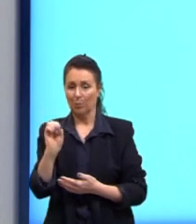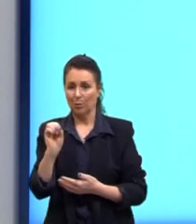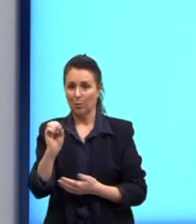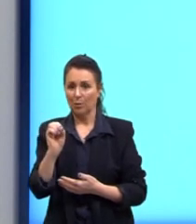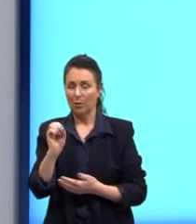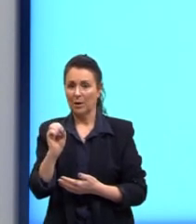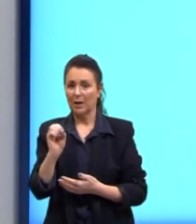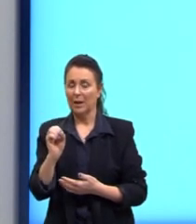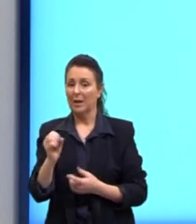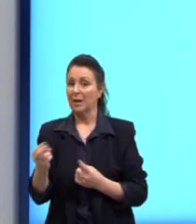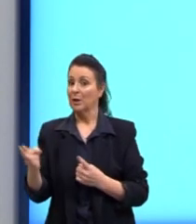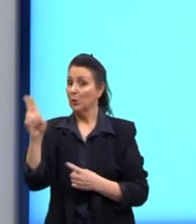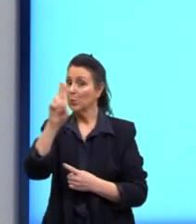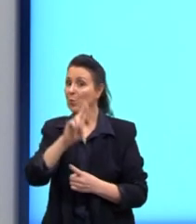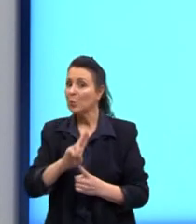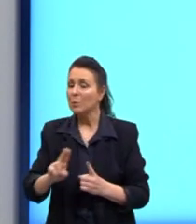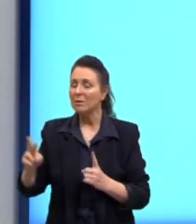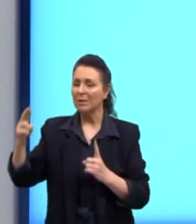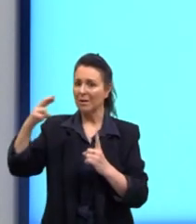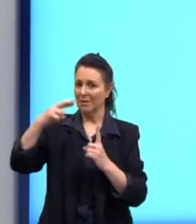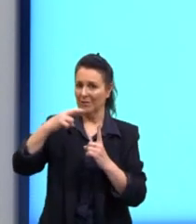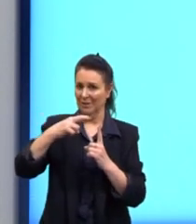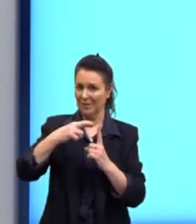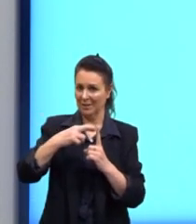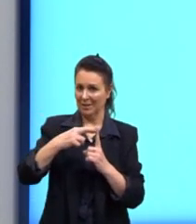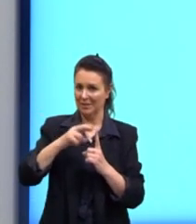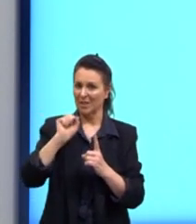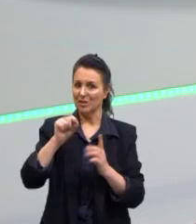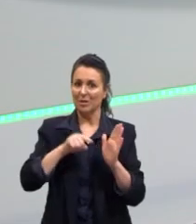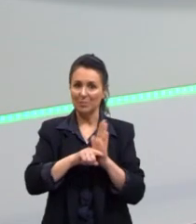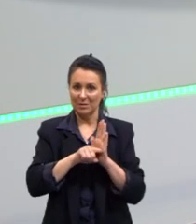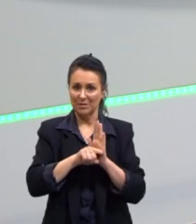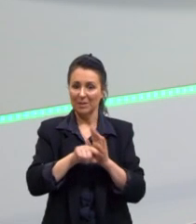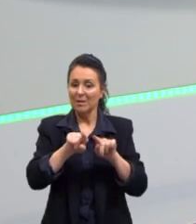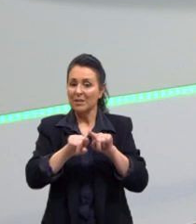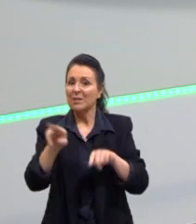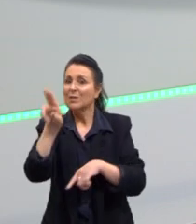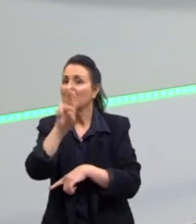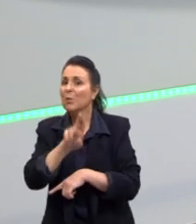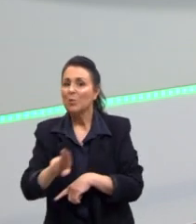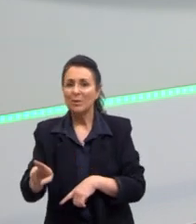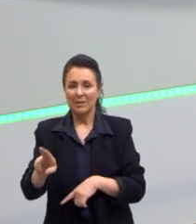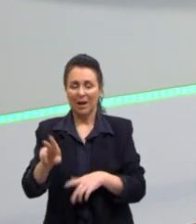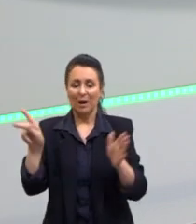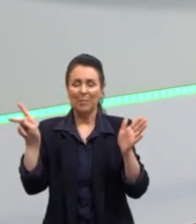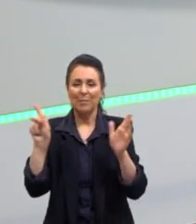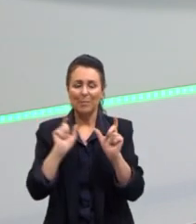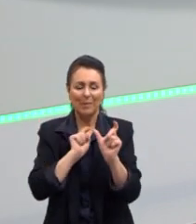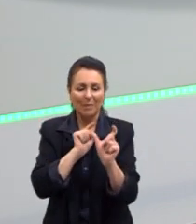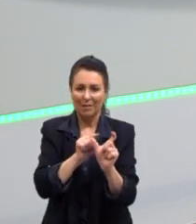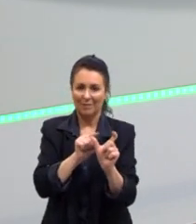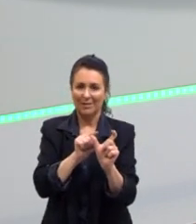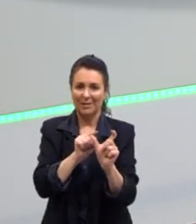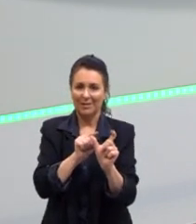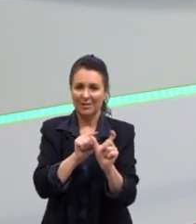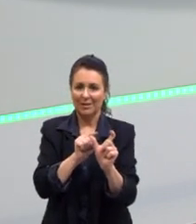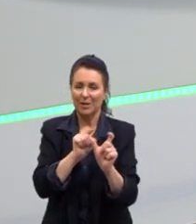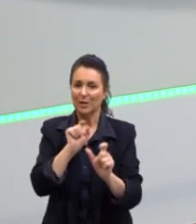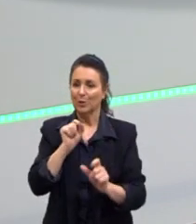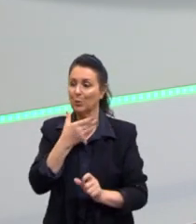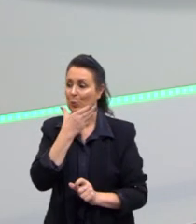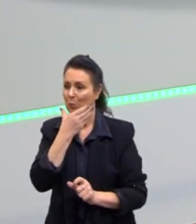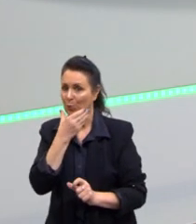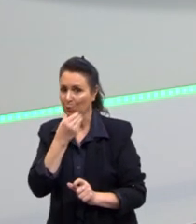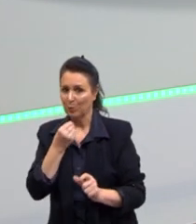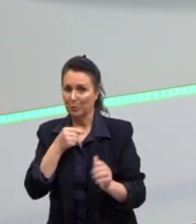referenciar esse pesquisador, mas ele não lembra exatamente das palavras que o pesquisador usa, ou ele não quis usar exatamente as palavras do pesquisador.